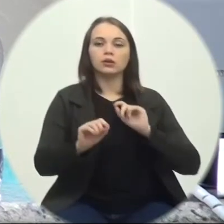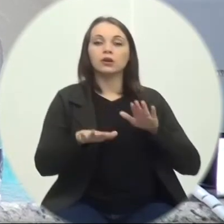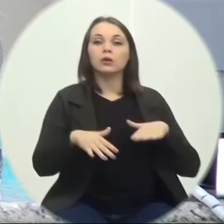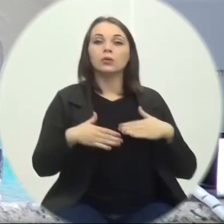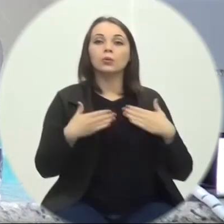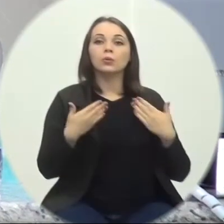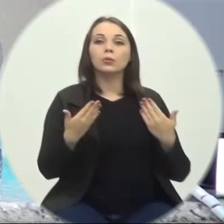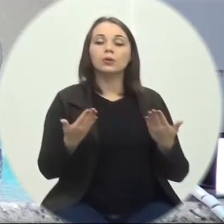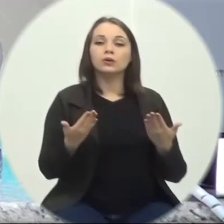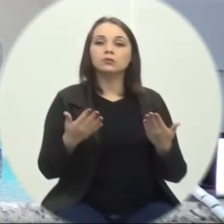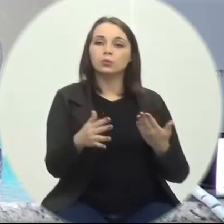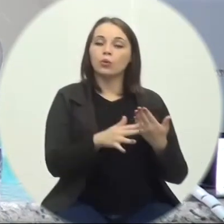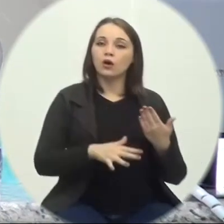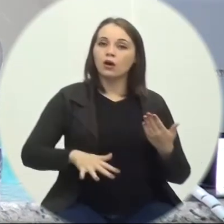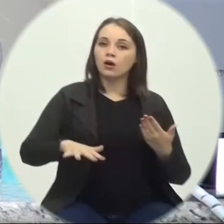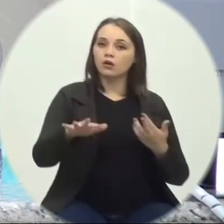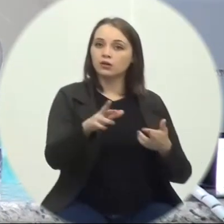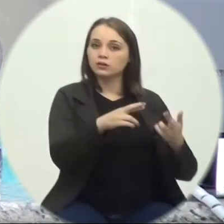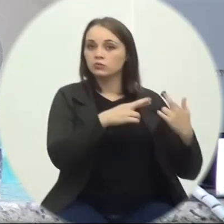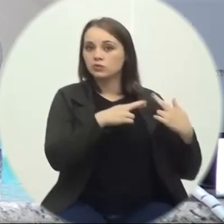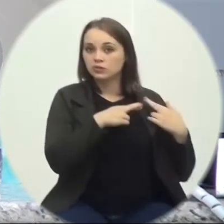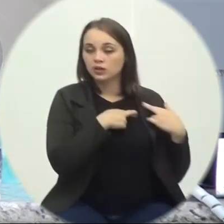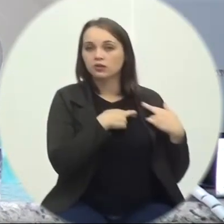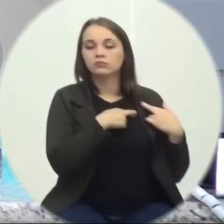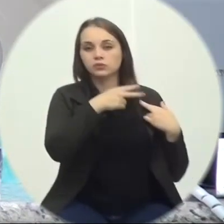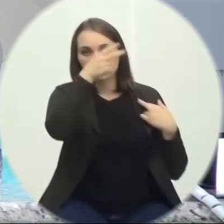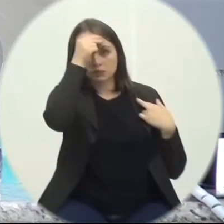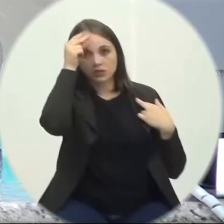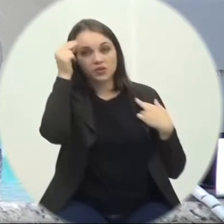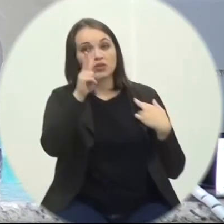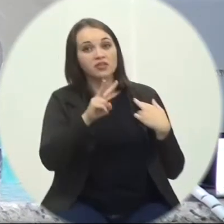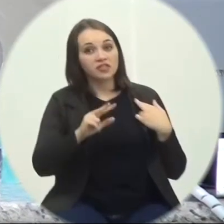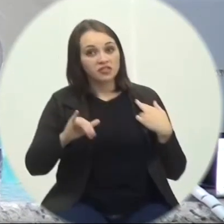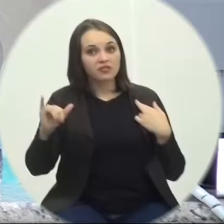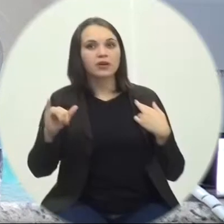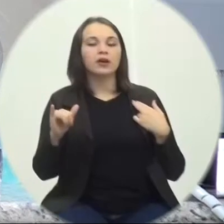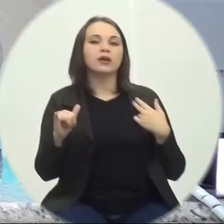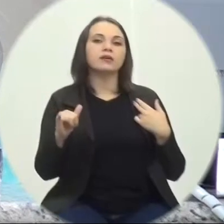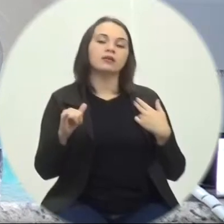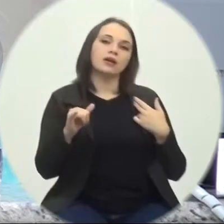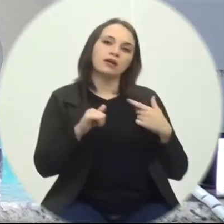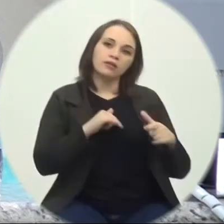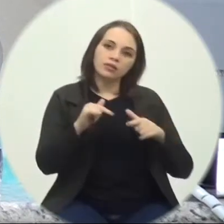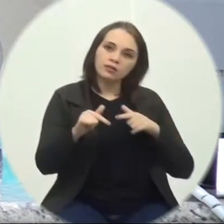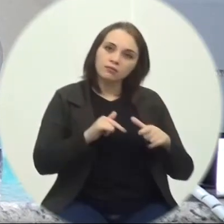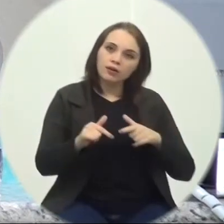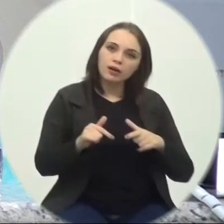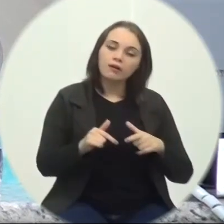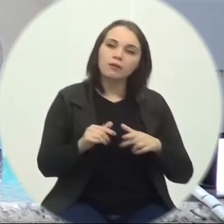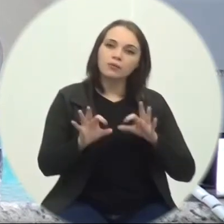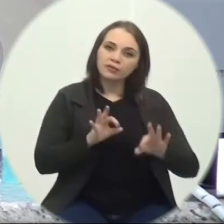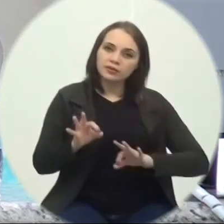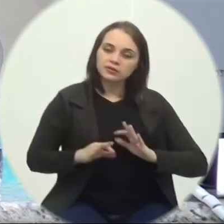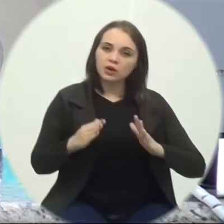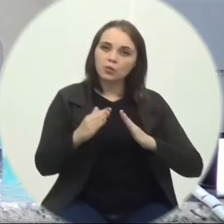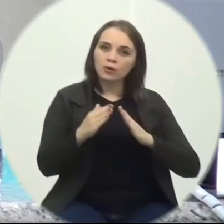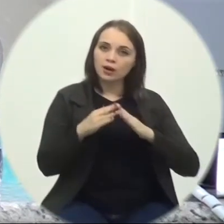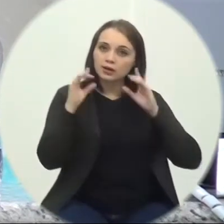o setor responsável da Prefeitura vai tomar providência em relação a uma casa abandonada na rua Antônio Bondiolo